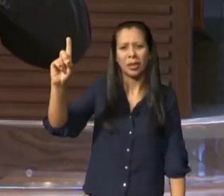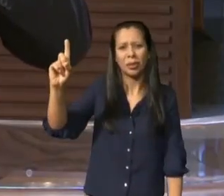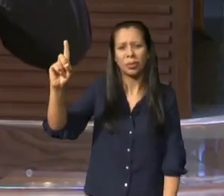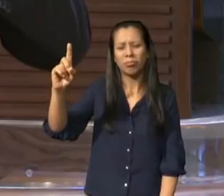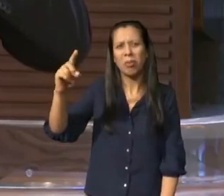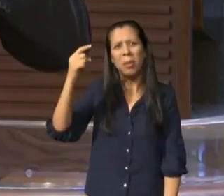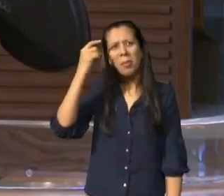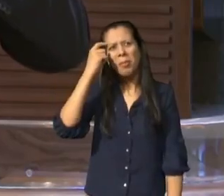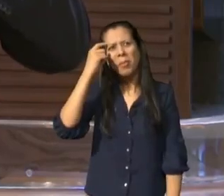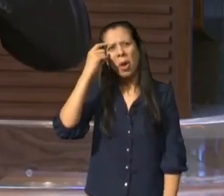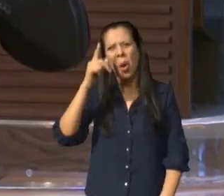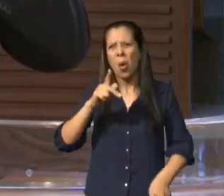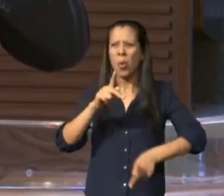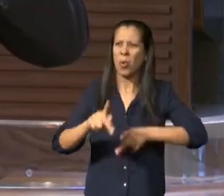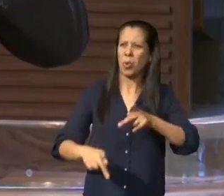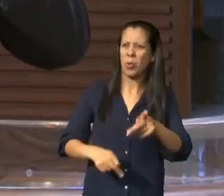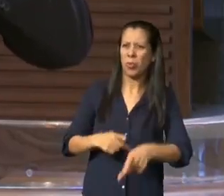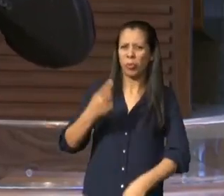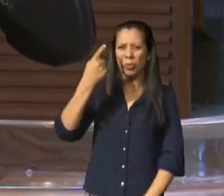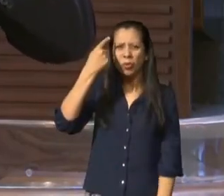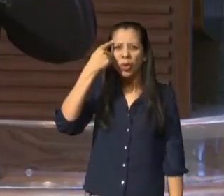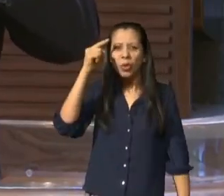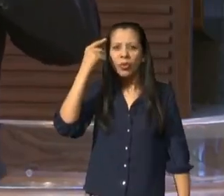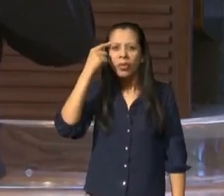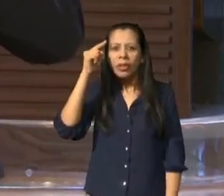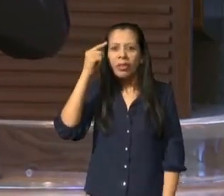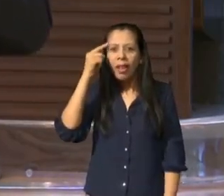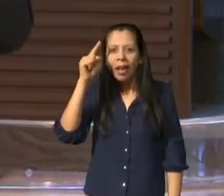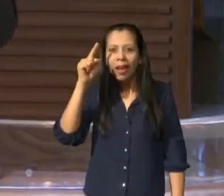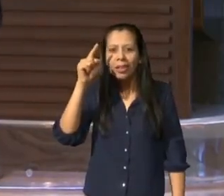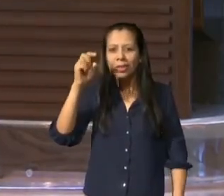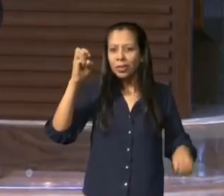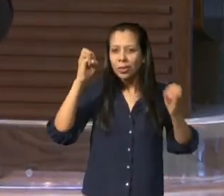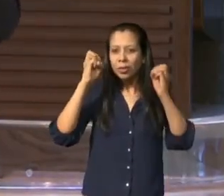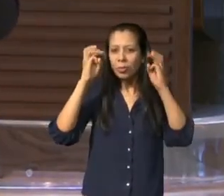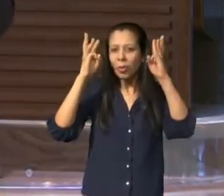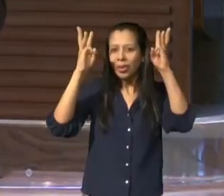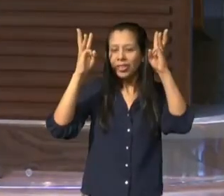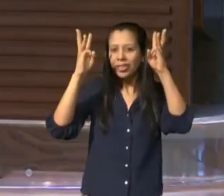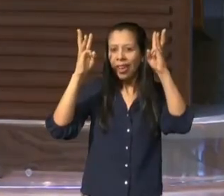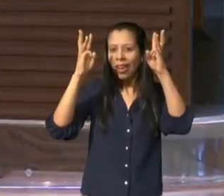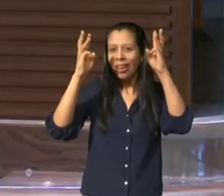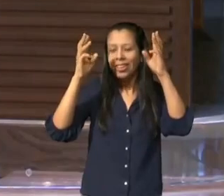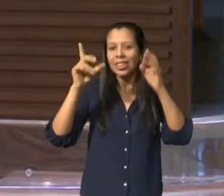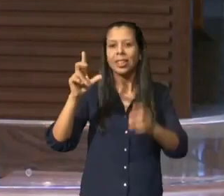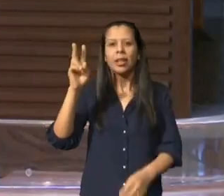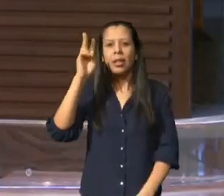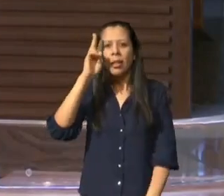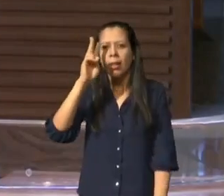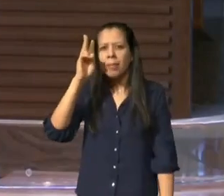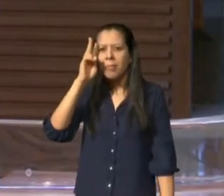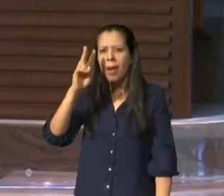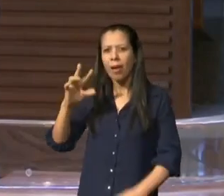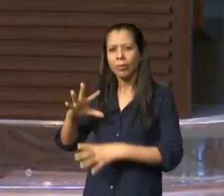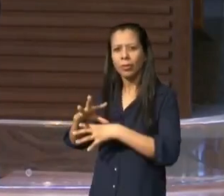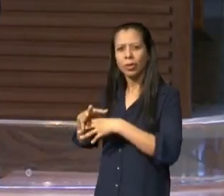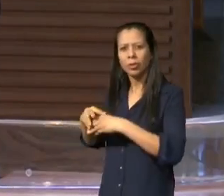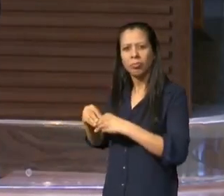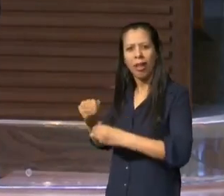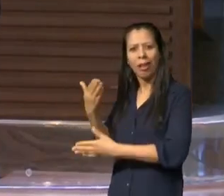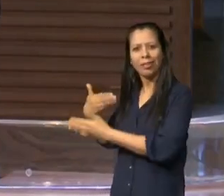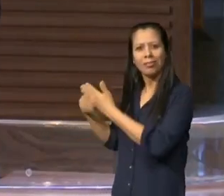era algo assim oriundo da mente humana Deus mostrou logo de início que eles não estavam ali